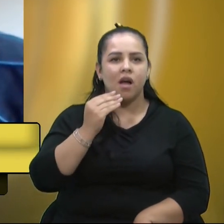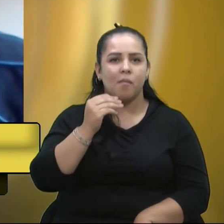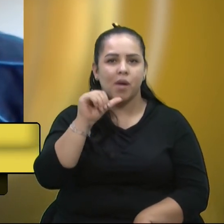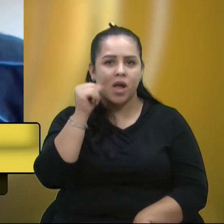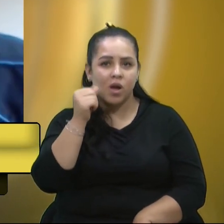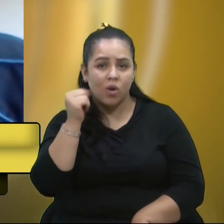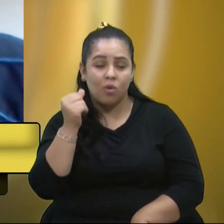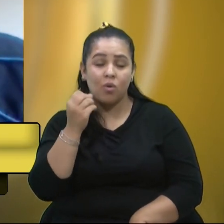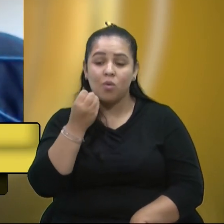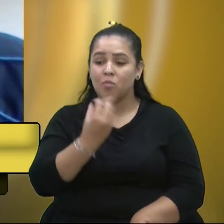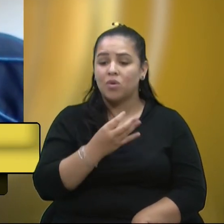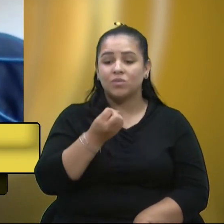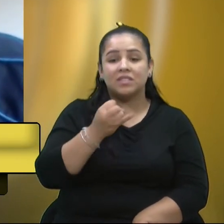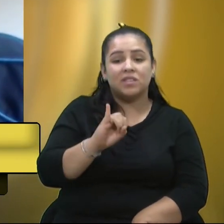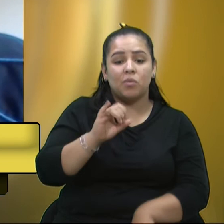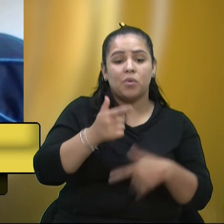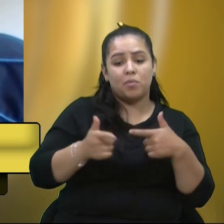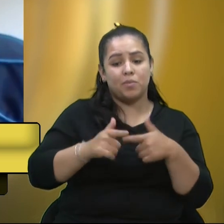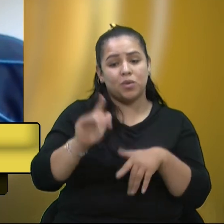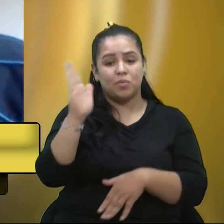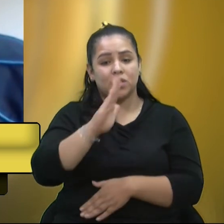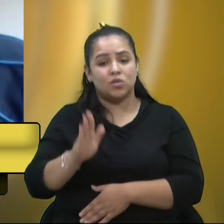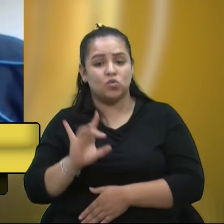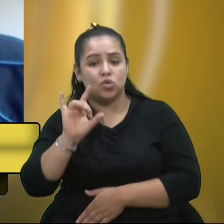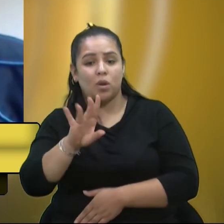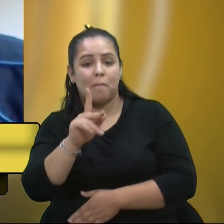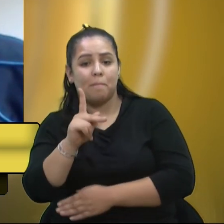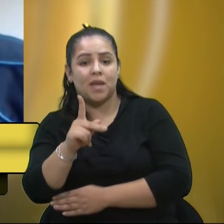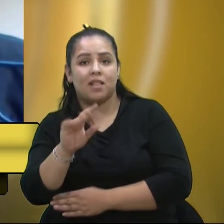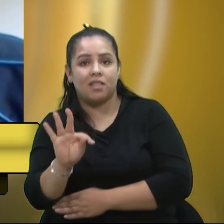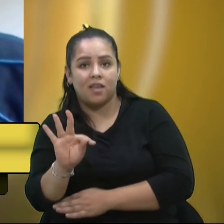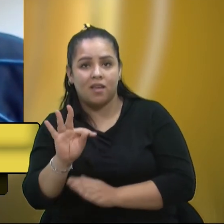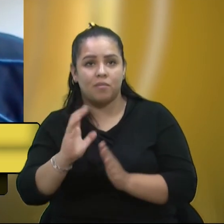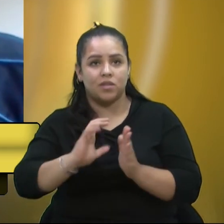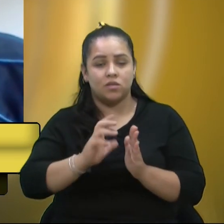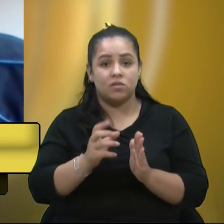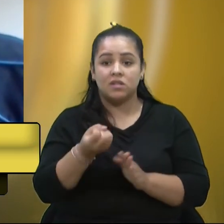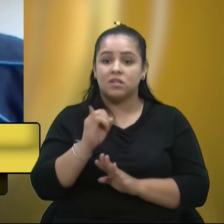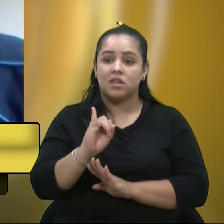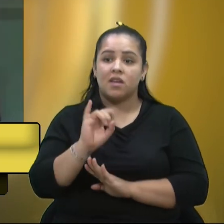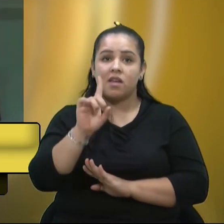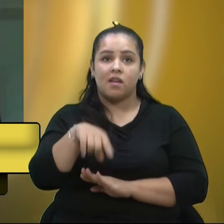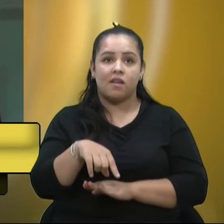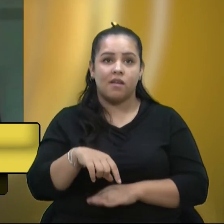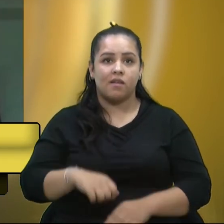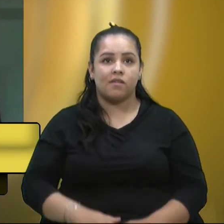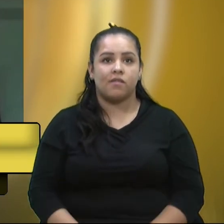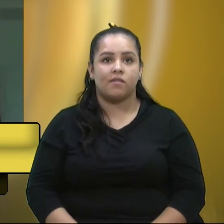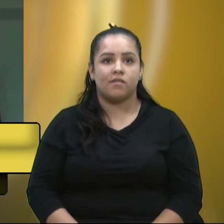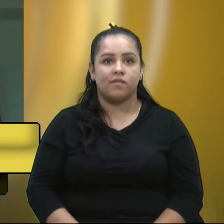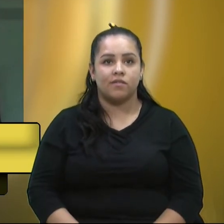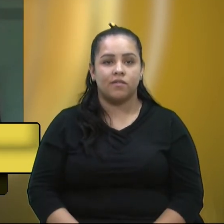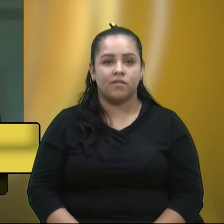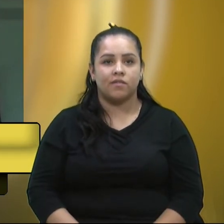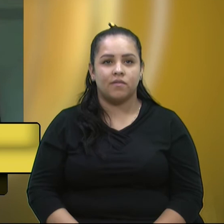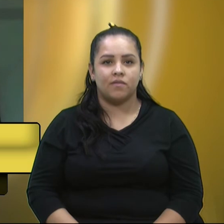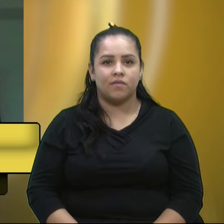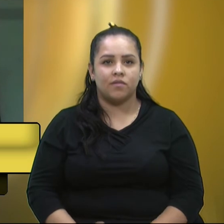o PT. Porque talvez se o problema do Brasil fosse o PT, eu saberia o que... Uma questão de ordem, senhor presidente.